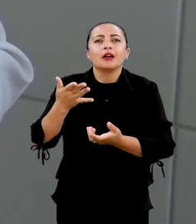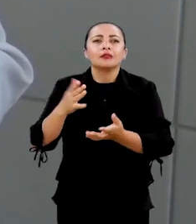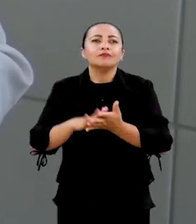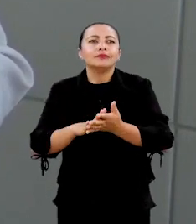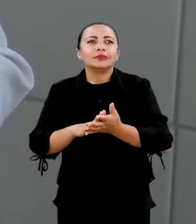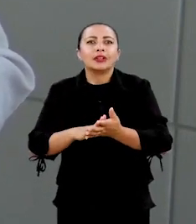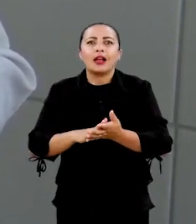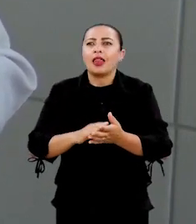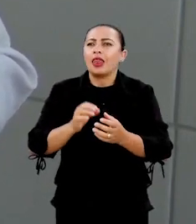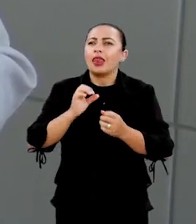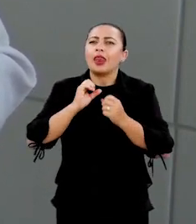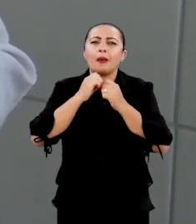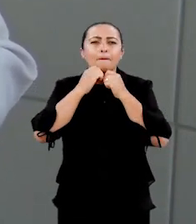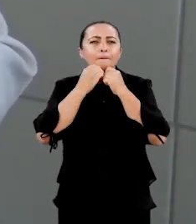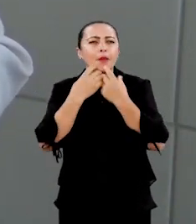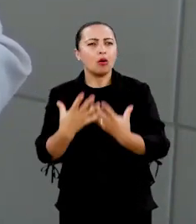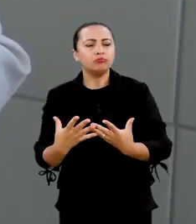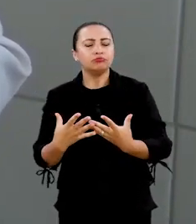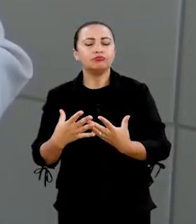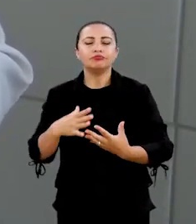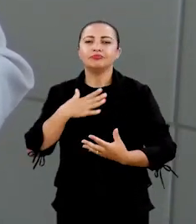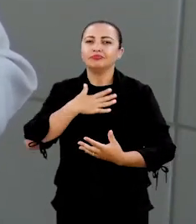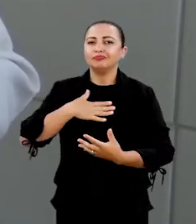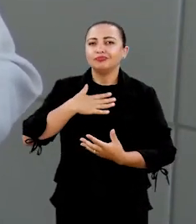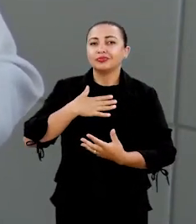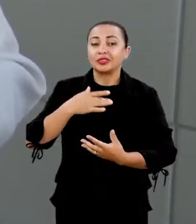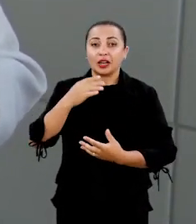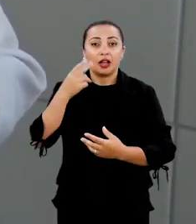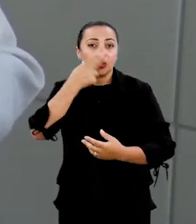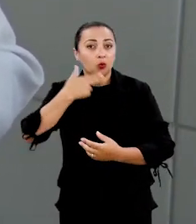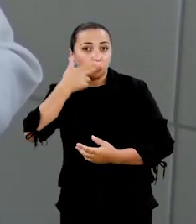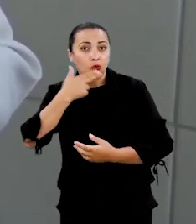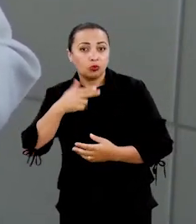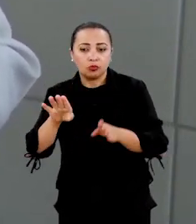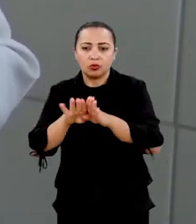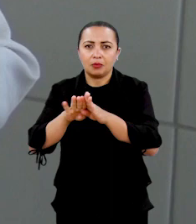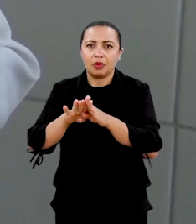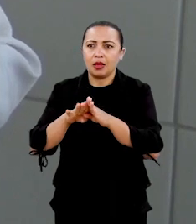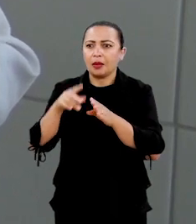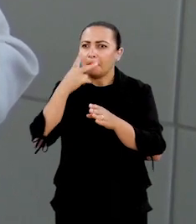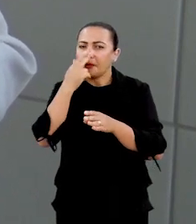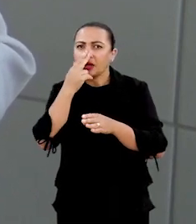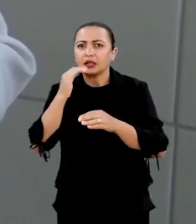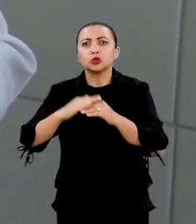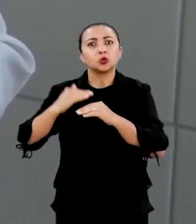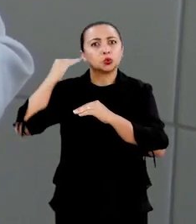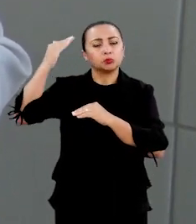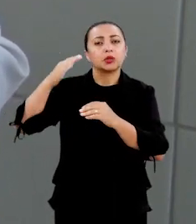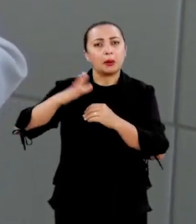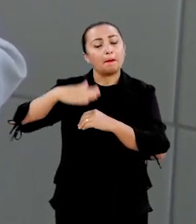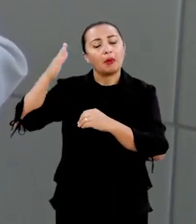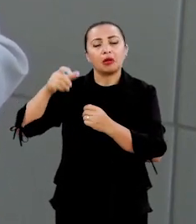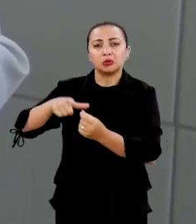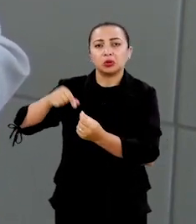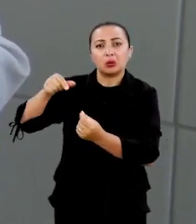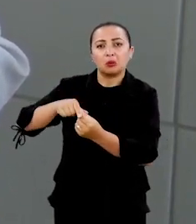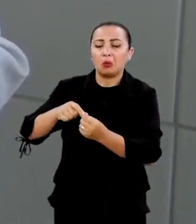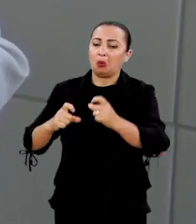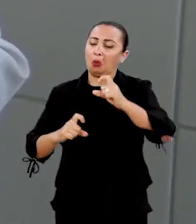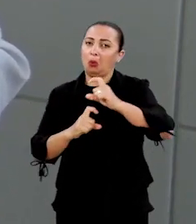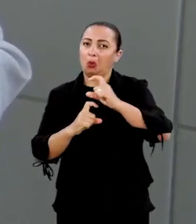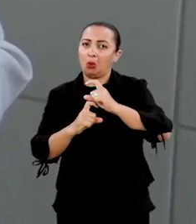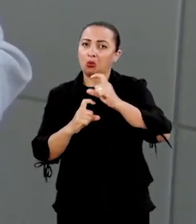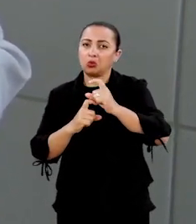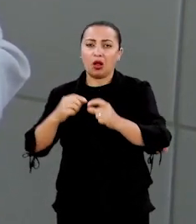exoticamente agradável e nutricionalmente ela se equipara ou até supera algumas dessas amêndoas